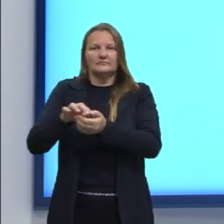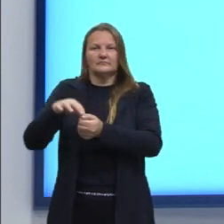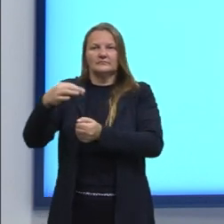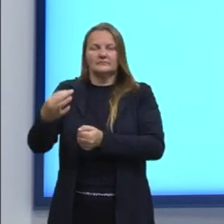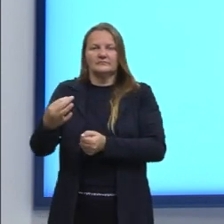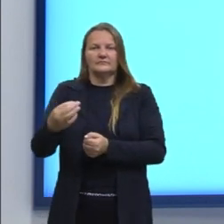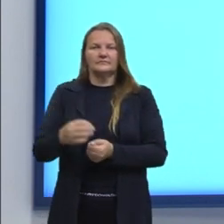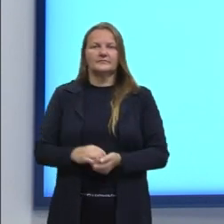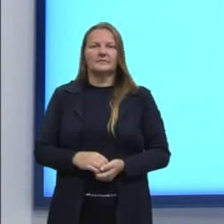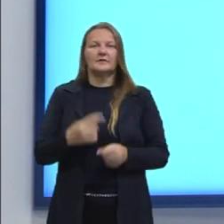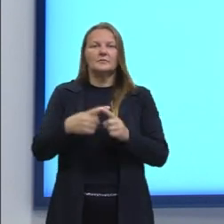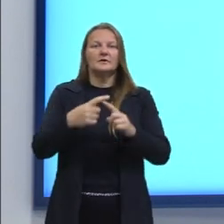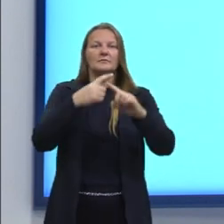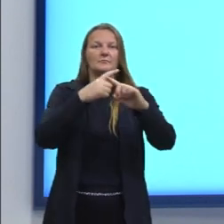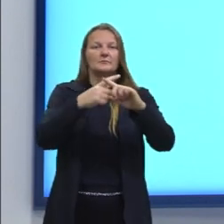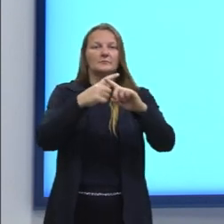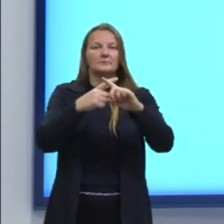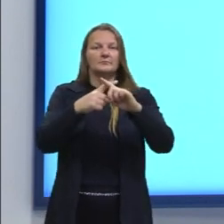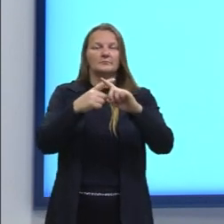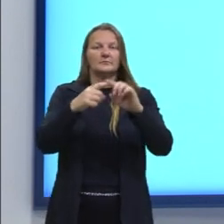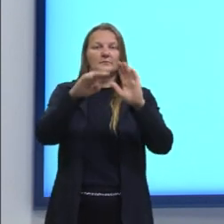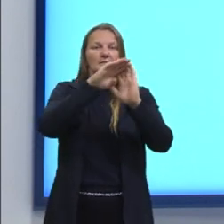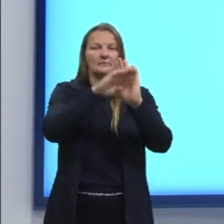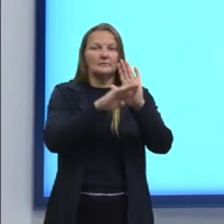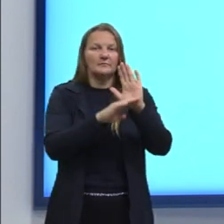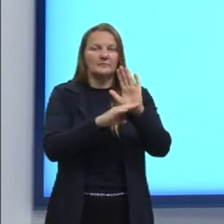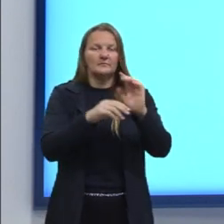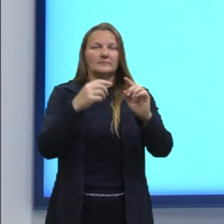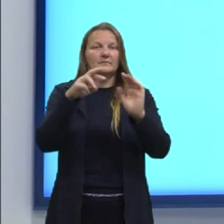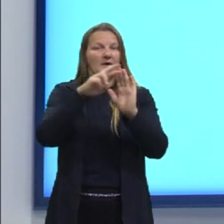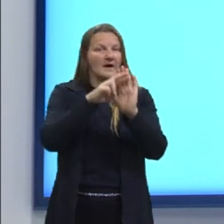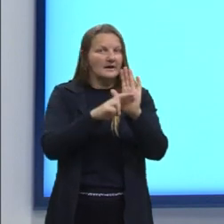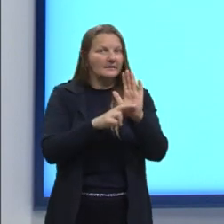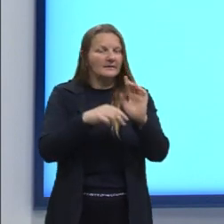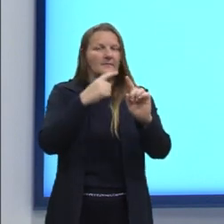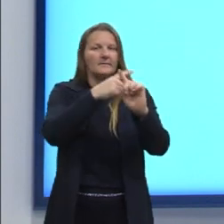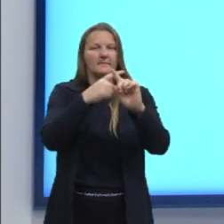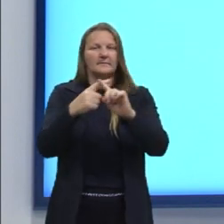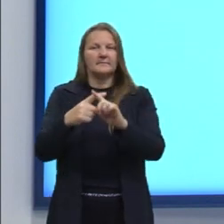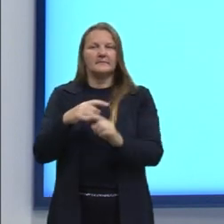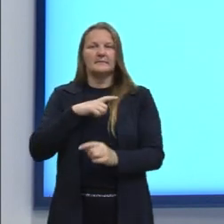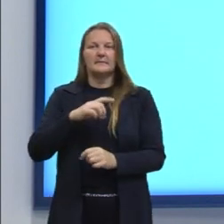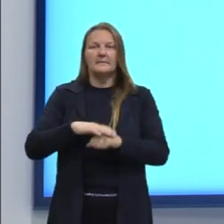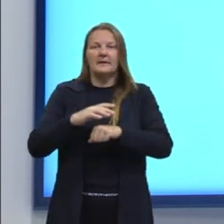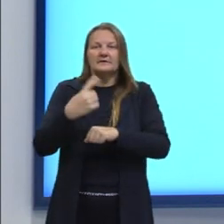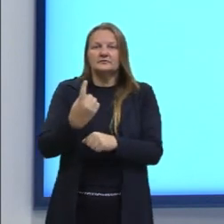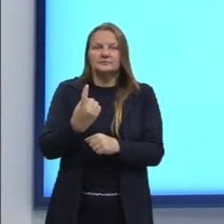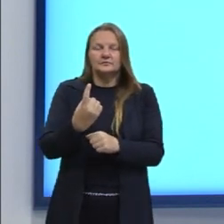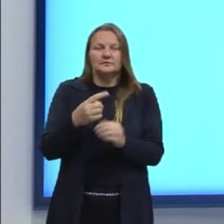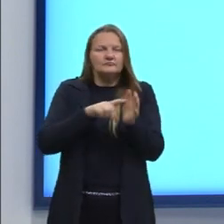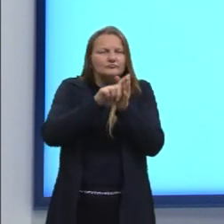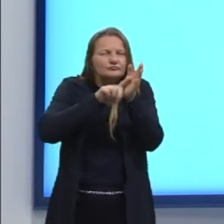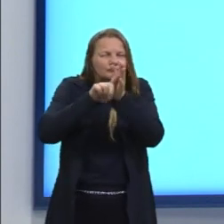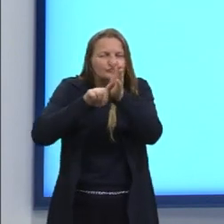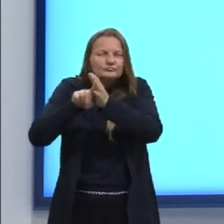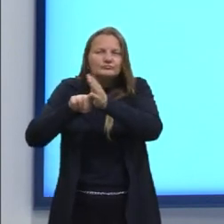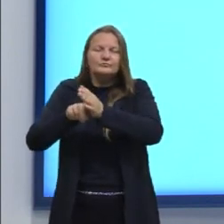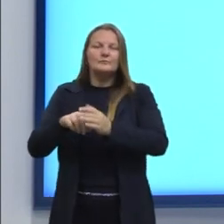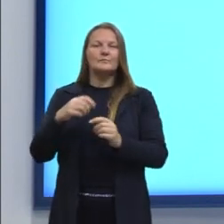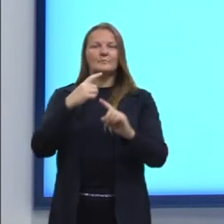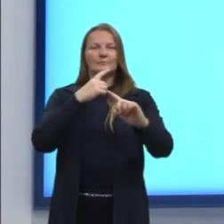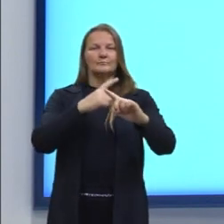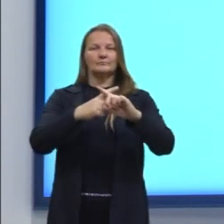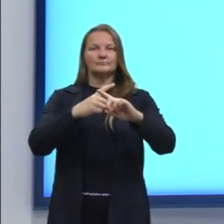um princípio multiplicativo. Por quê? Quando nós temos mais de uma possibilidade para analisar, nós